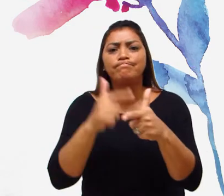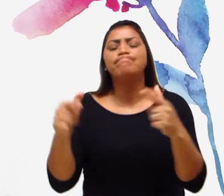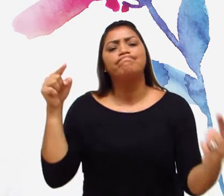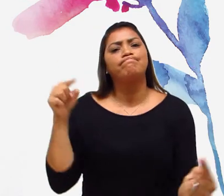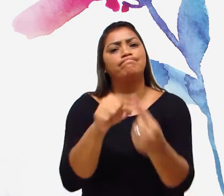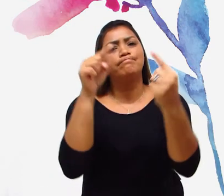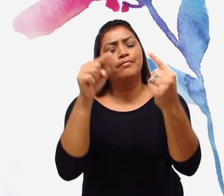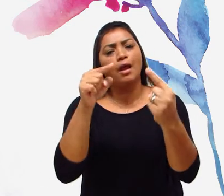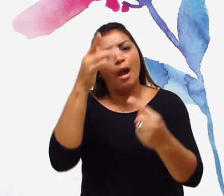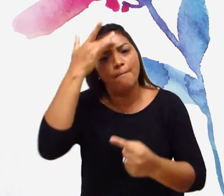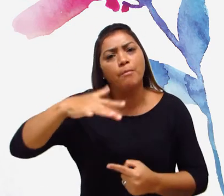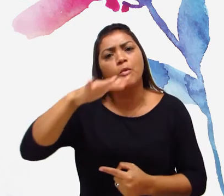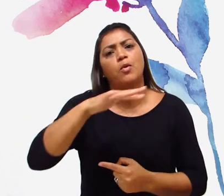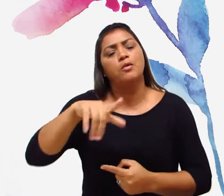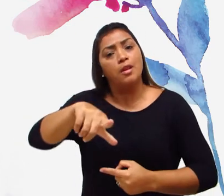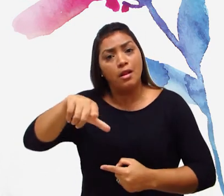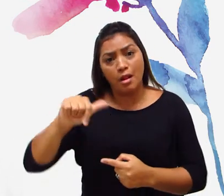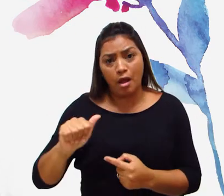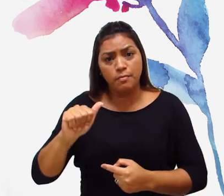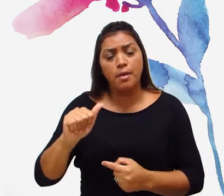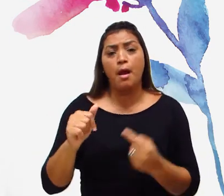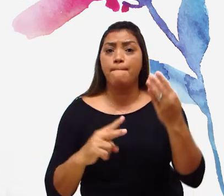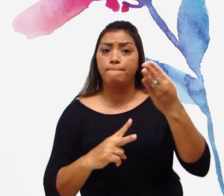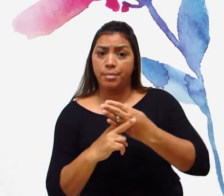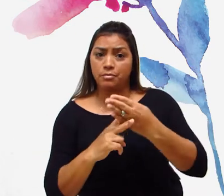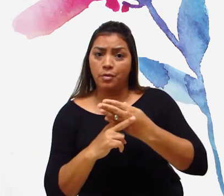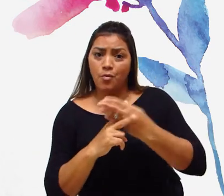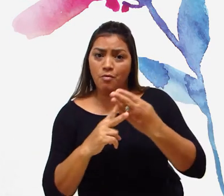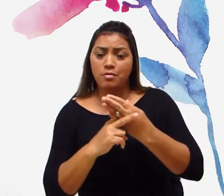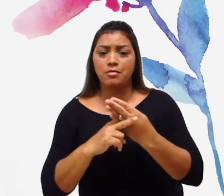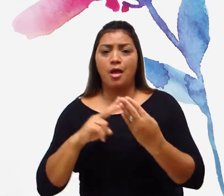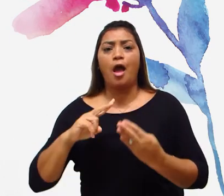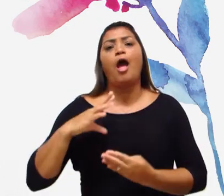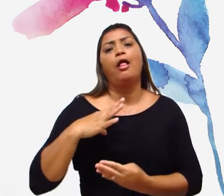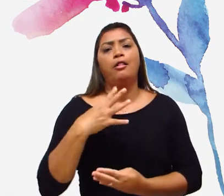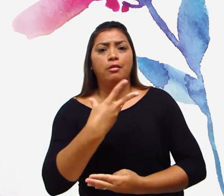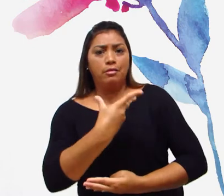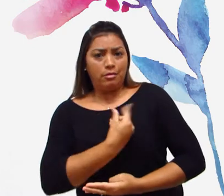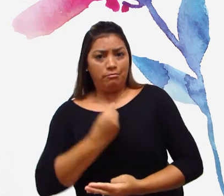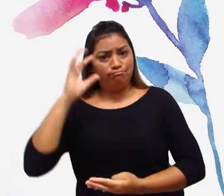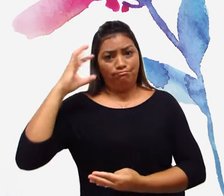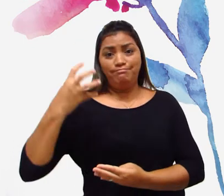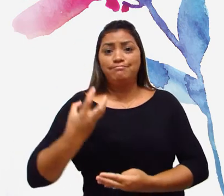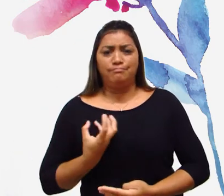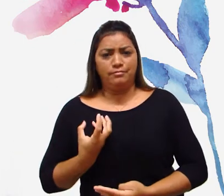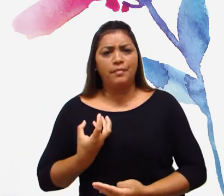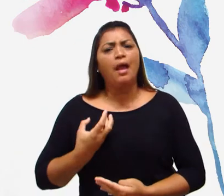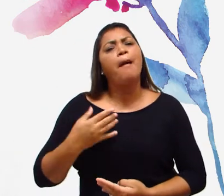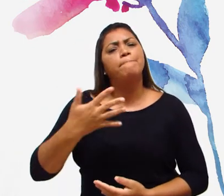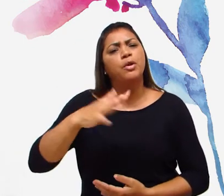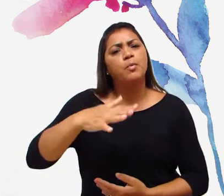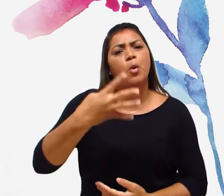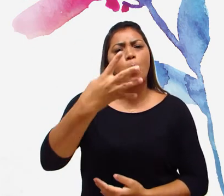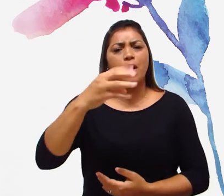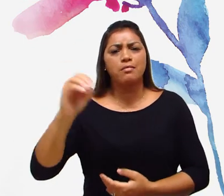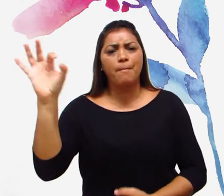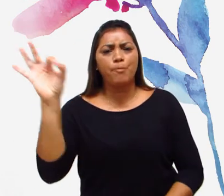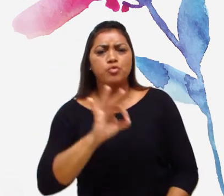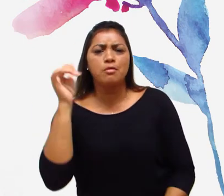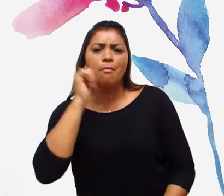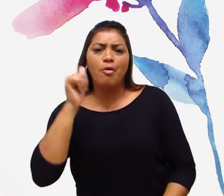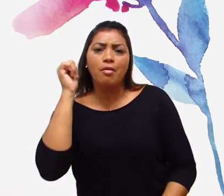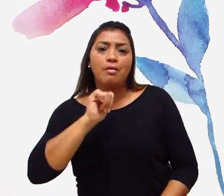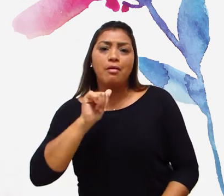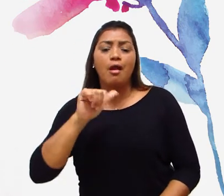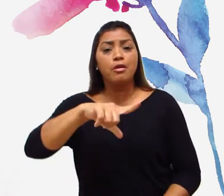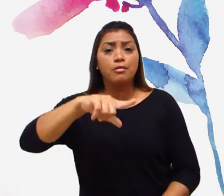que afetam a população de lésbicas, bissexuais, das travestis e transexuais. Cerca de 40